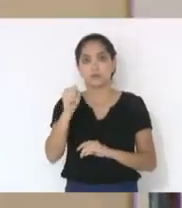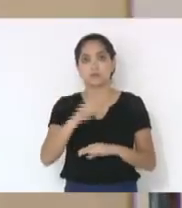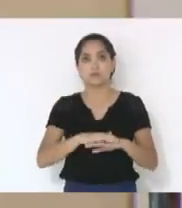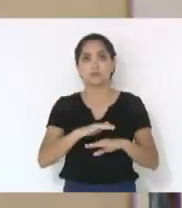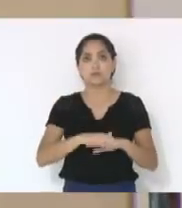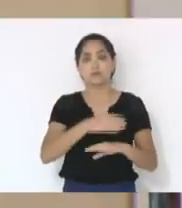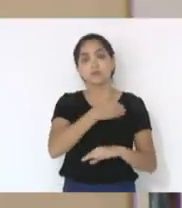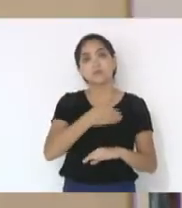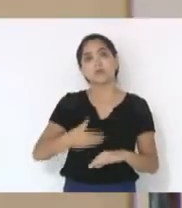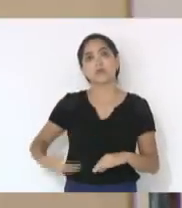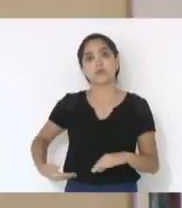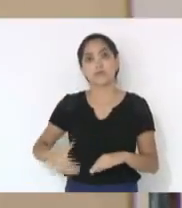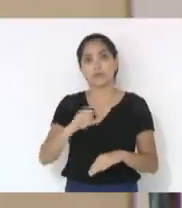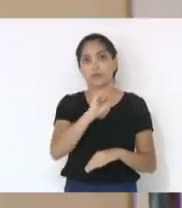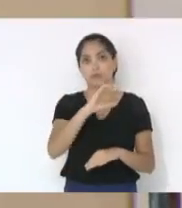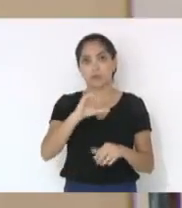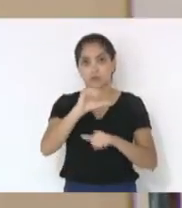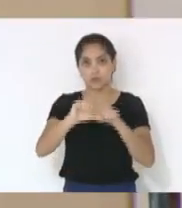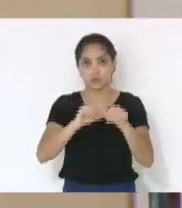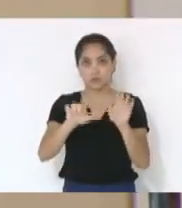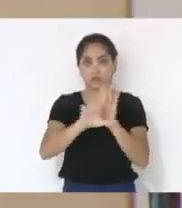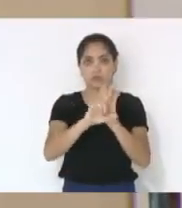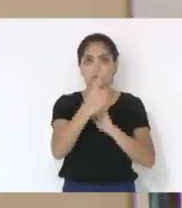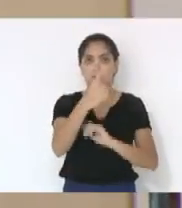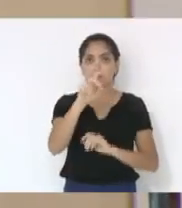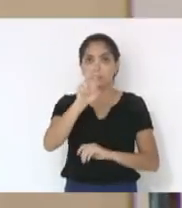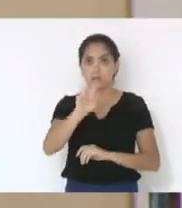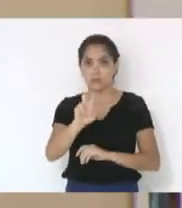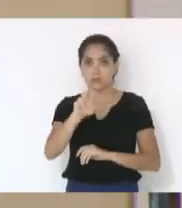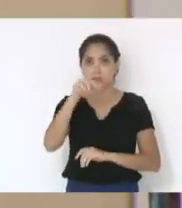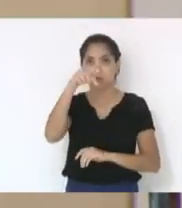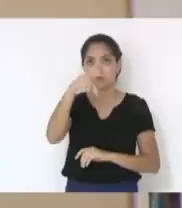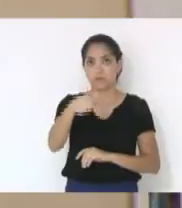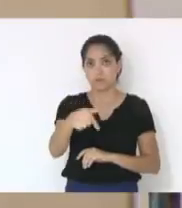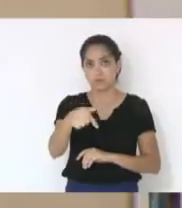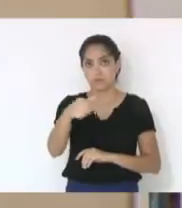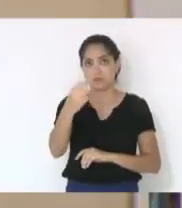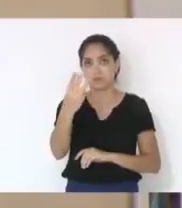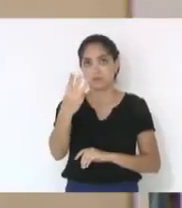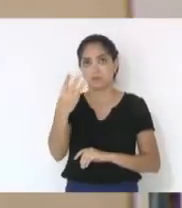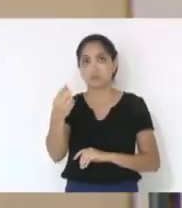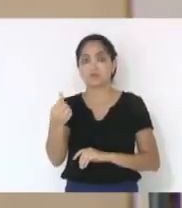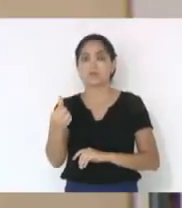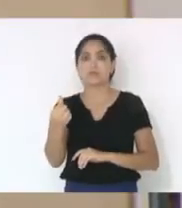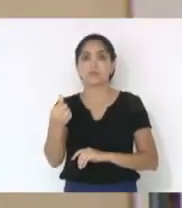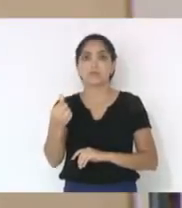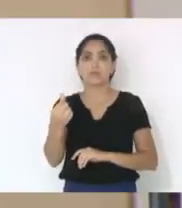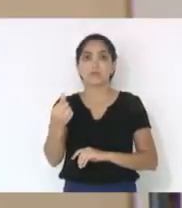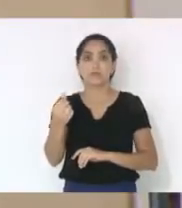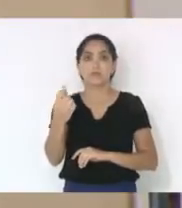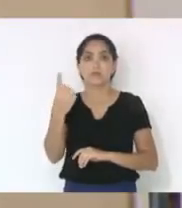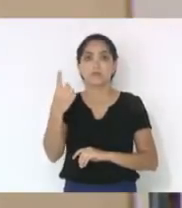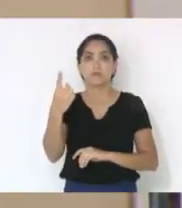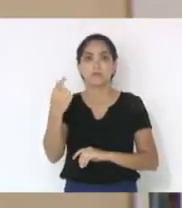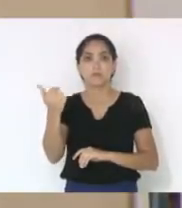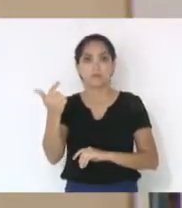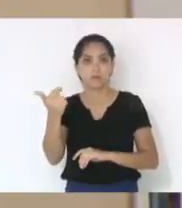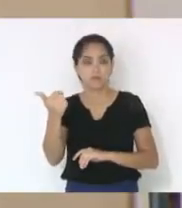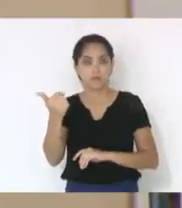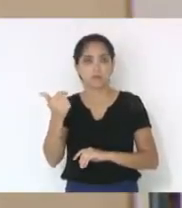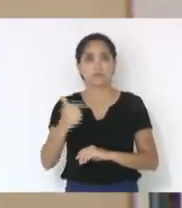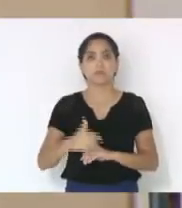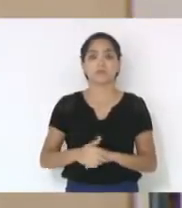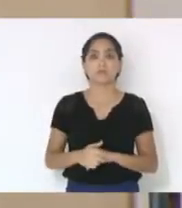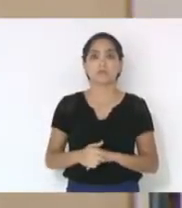governo do Estado. Altera a lei 15.736, de 2012, que dispõe,